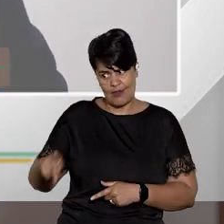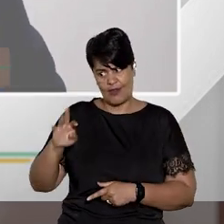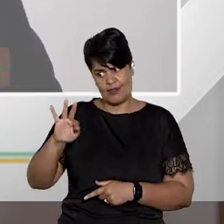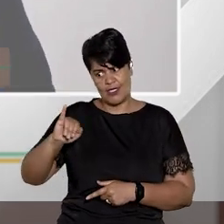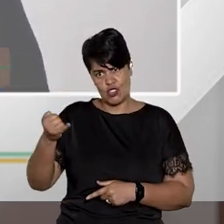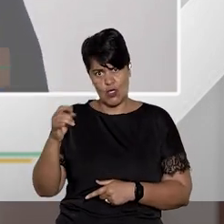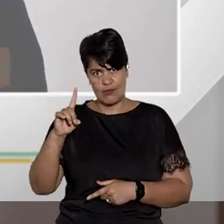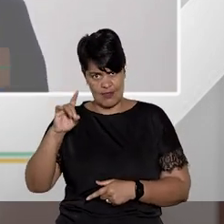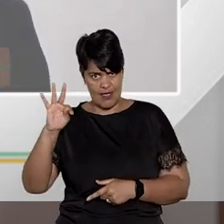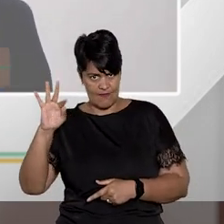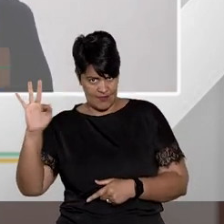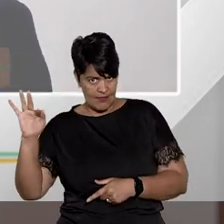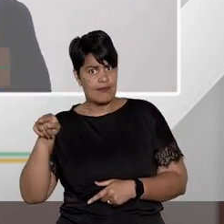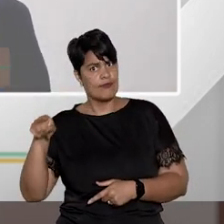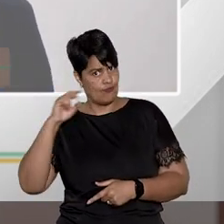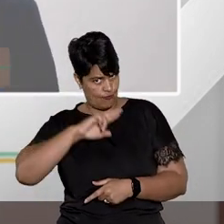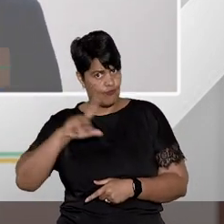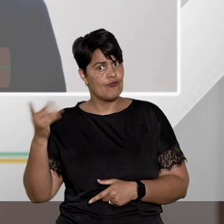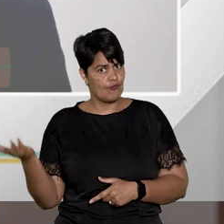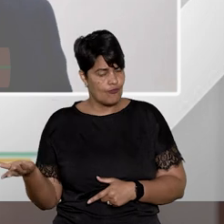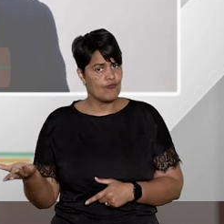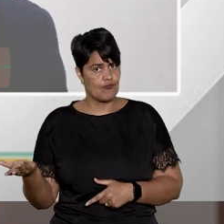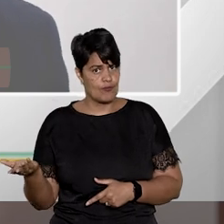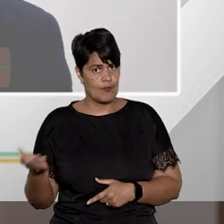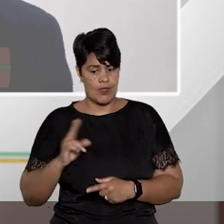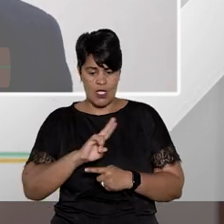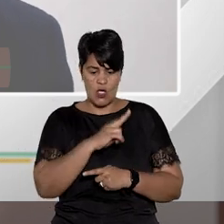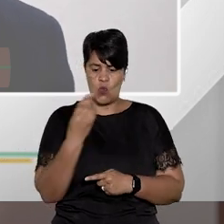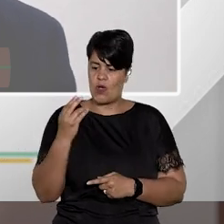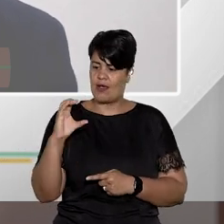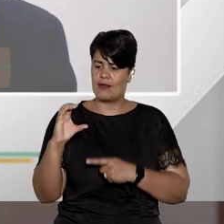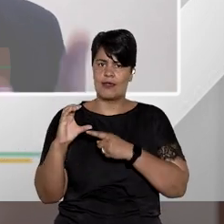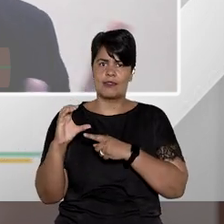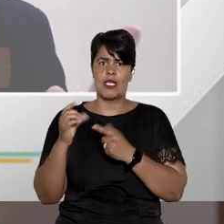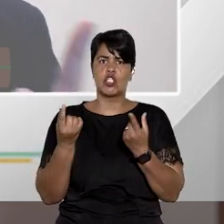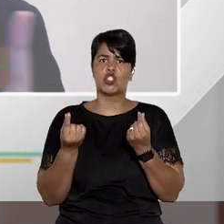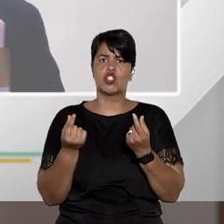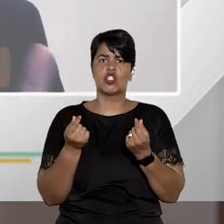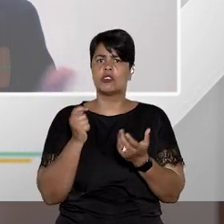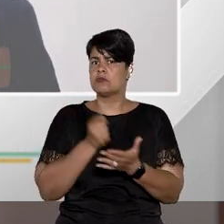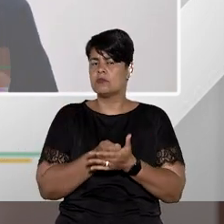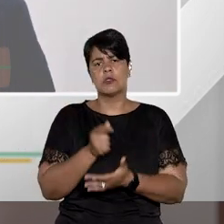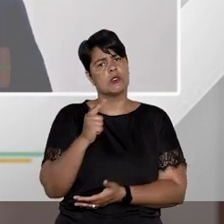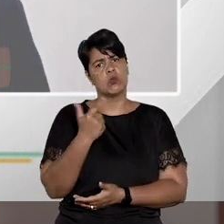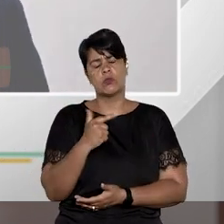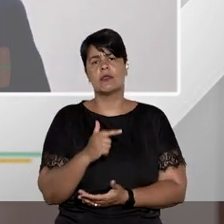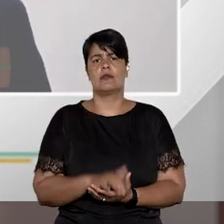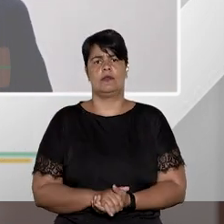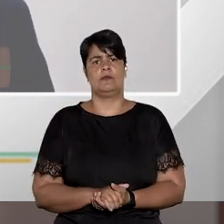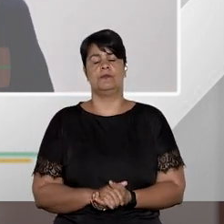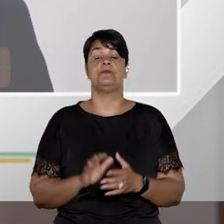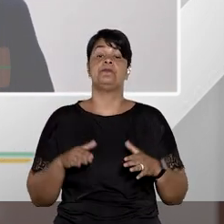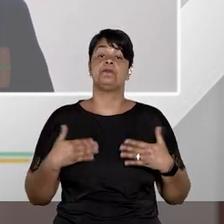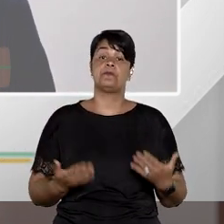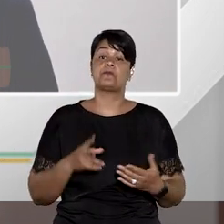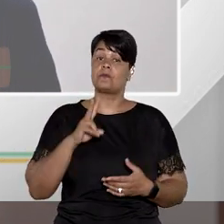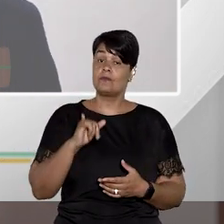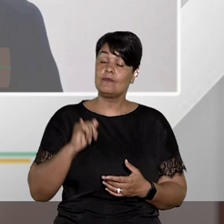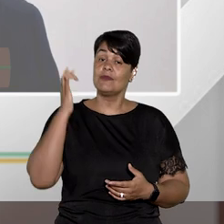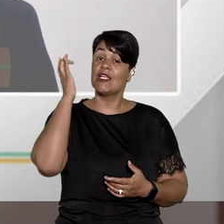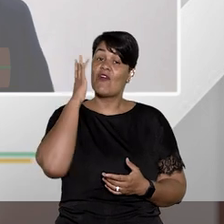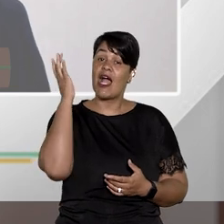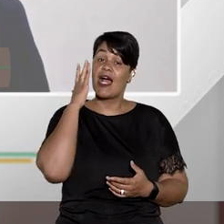acesso hoje à justiça é muito facilitado o habeas corpus não tem custas então reparem que são elementos que vão gerando a